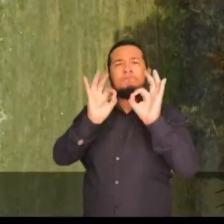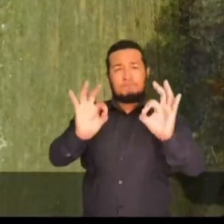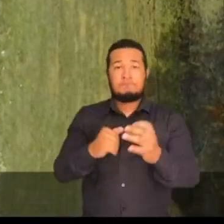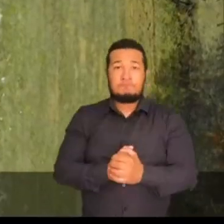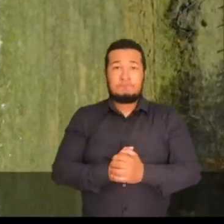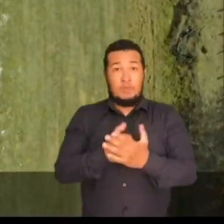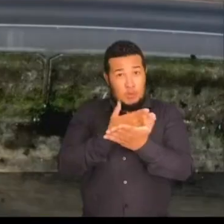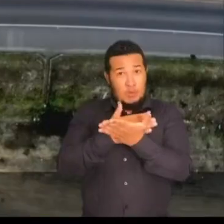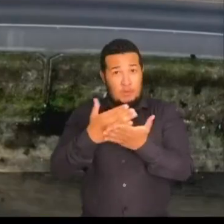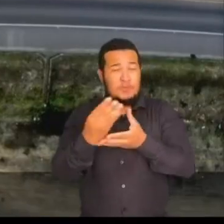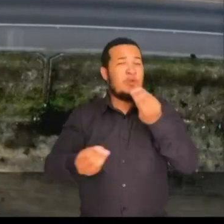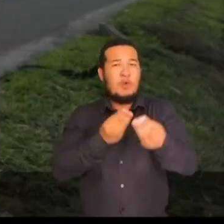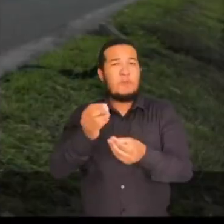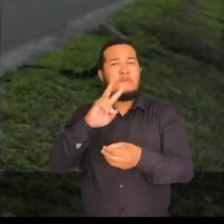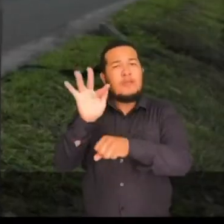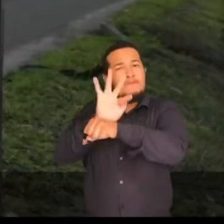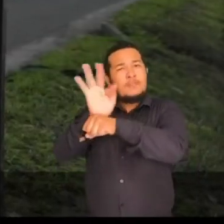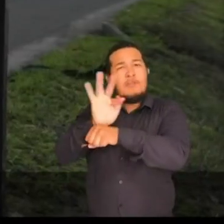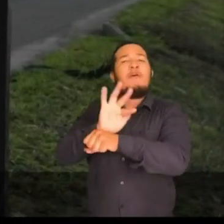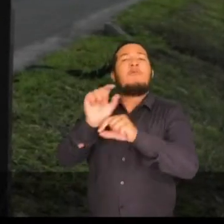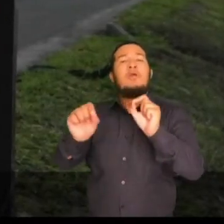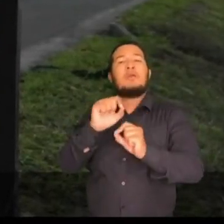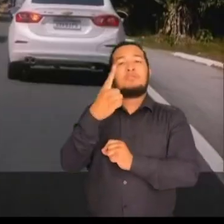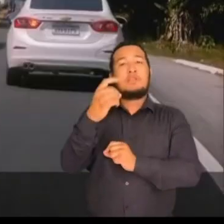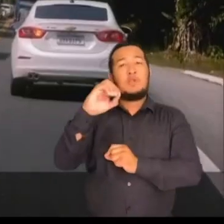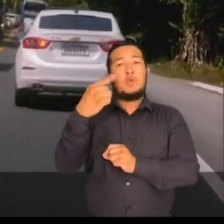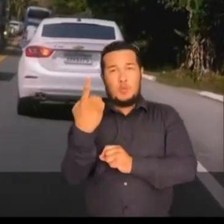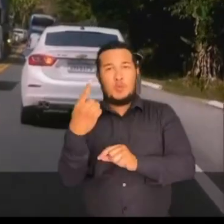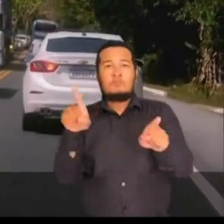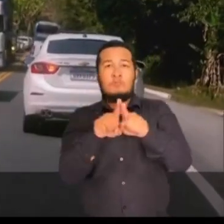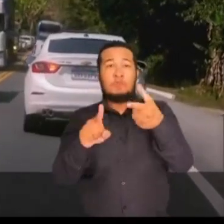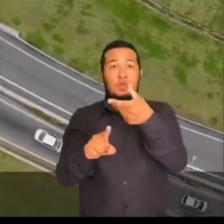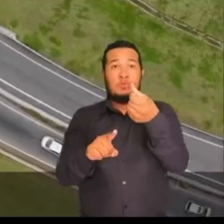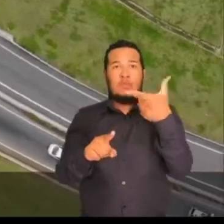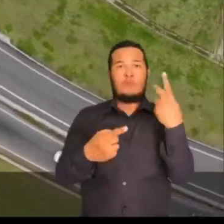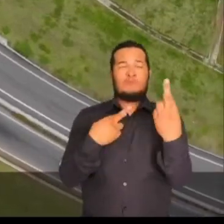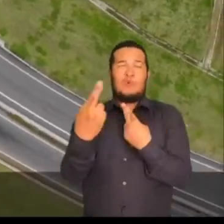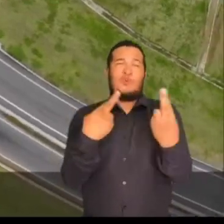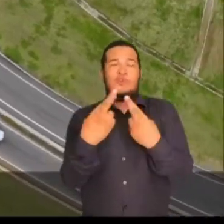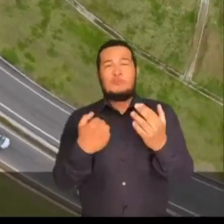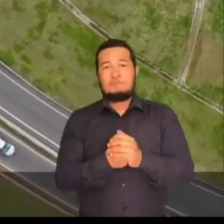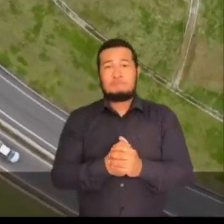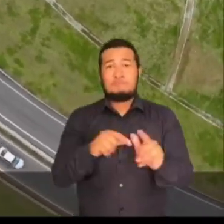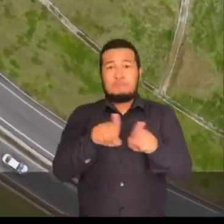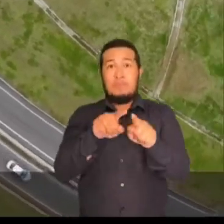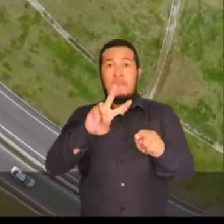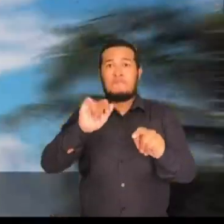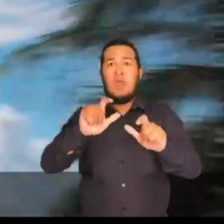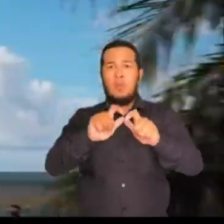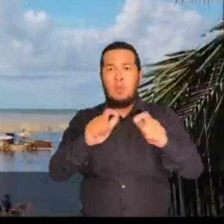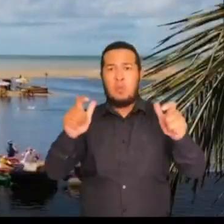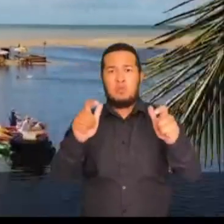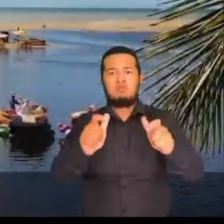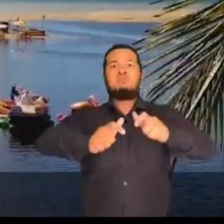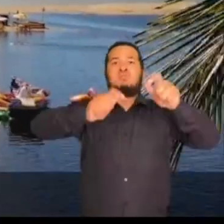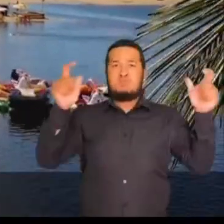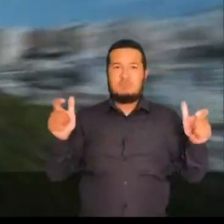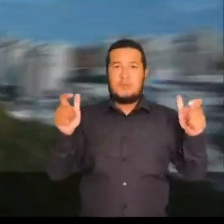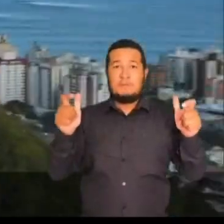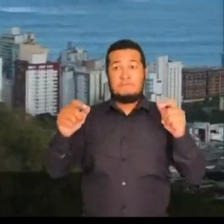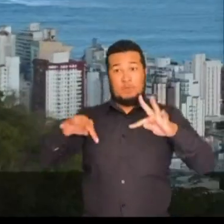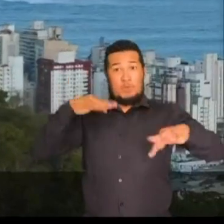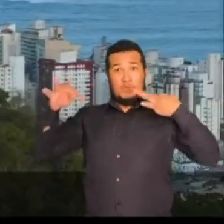E para começar, vamos fiscalizar BR-101 e 262. Elas vão se duplicar. O turismo